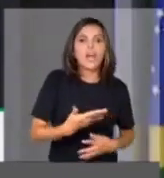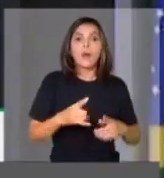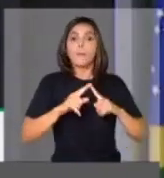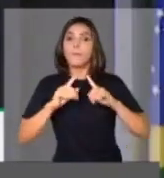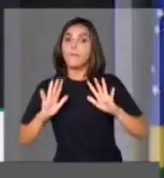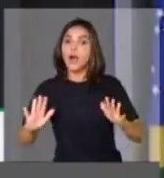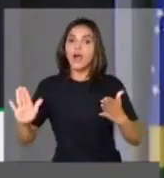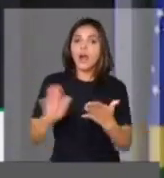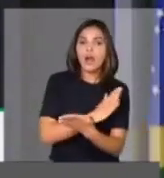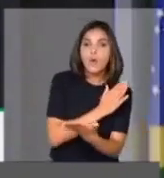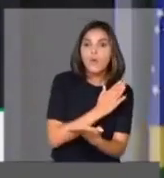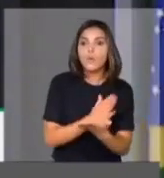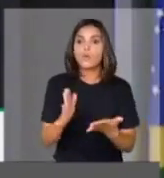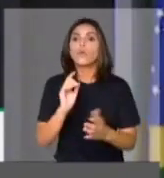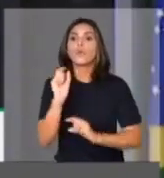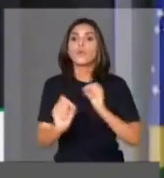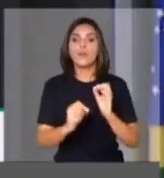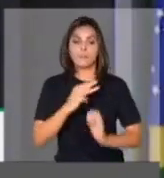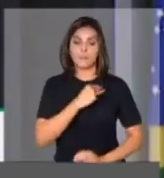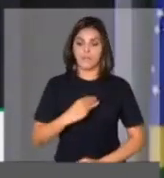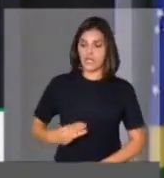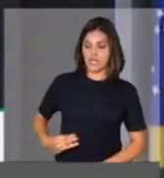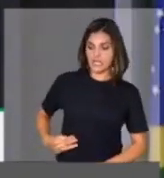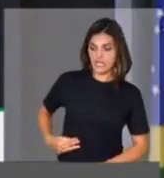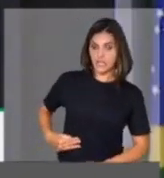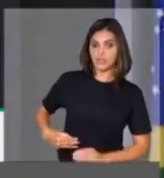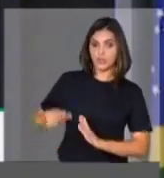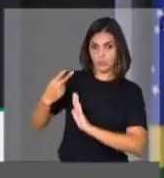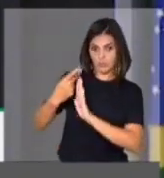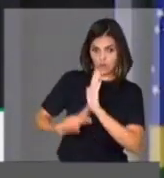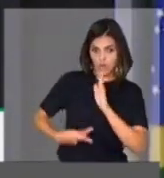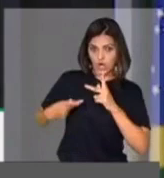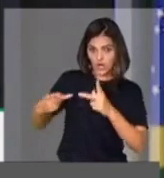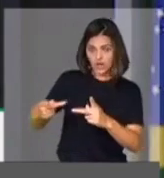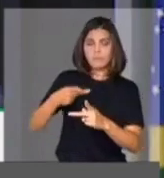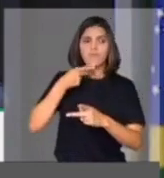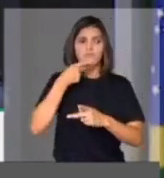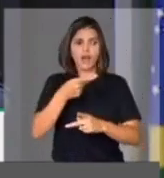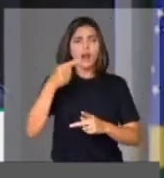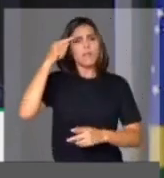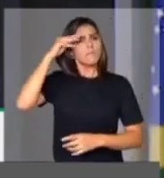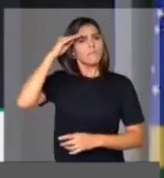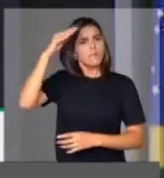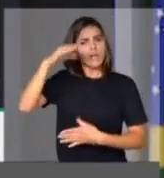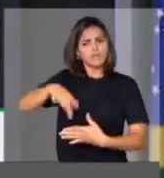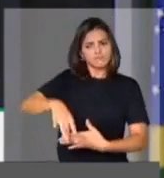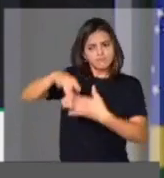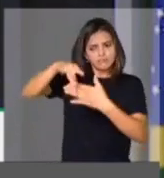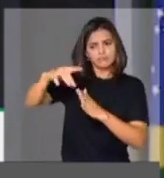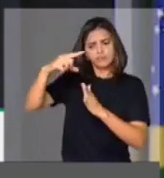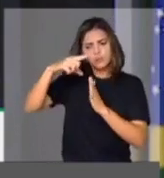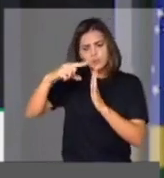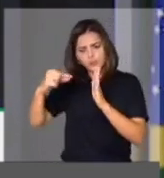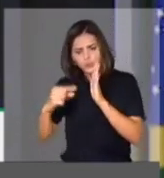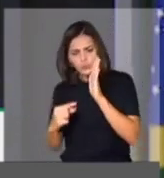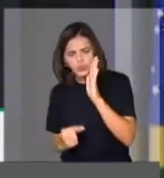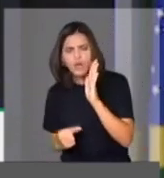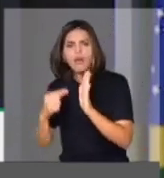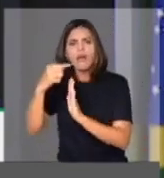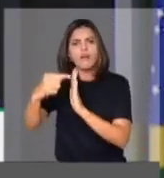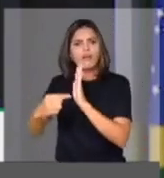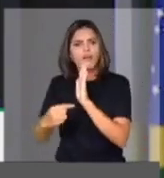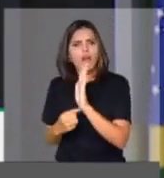contrapontos, os programas que o ministro tem colocado como prioridade. Ele tem buscado com clareza se